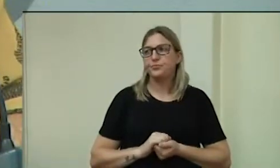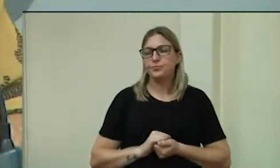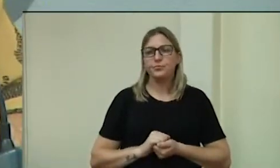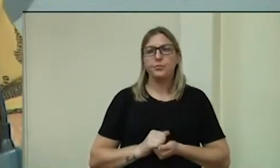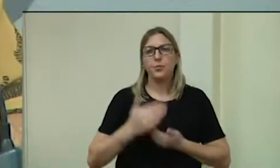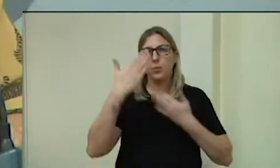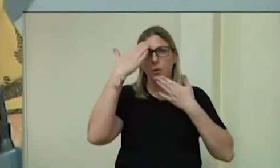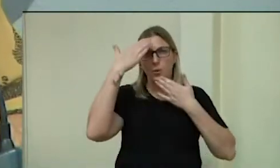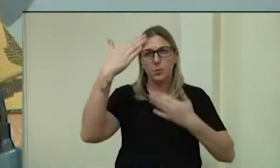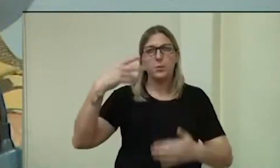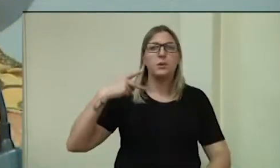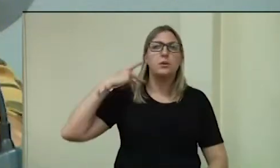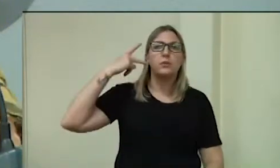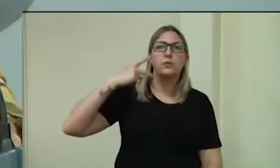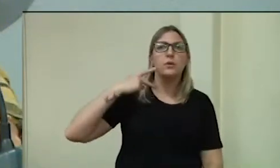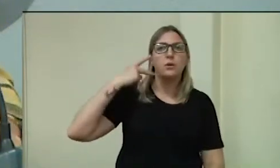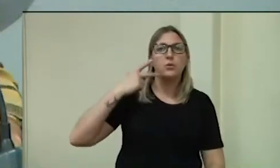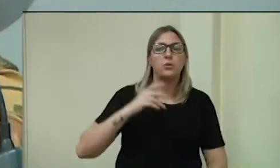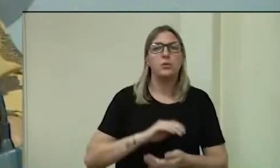Obrigada, vereador.